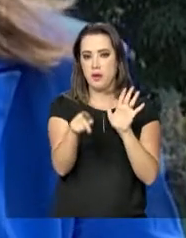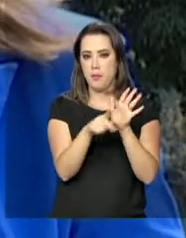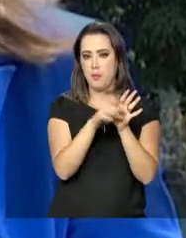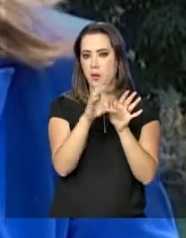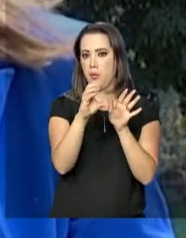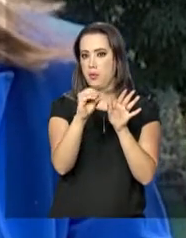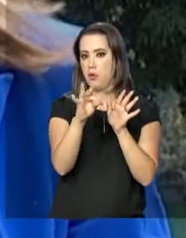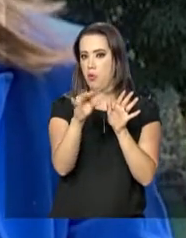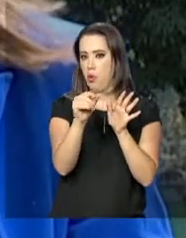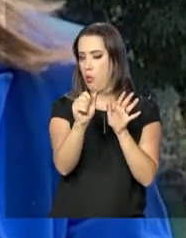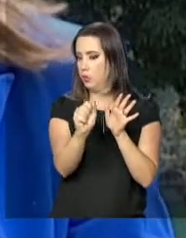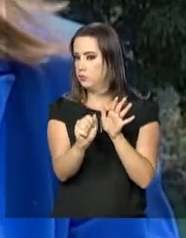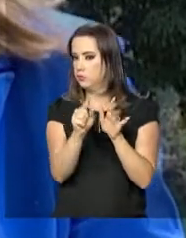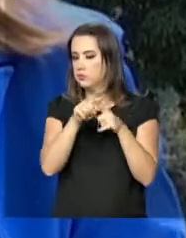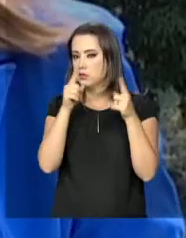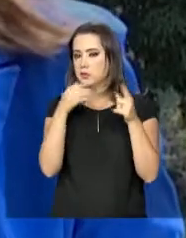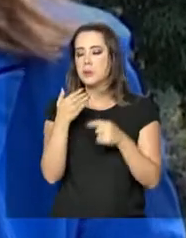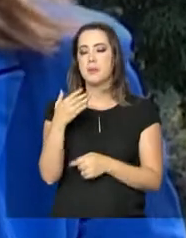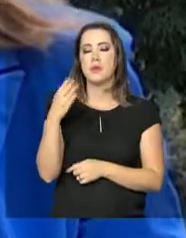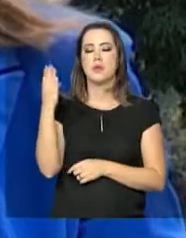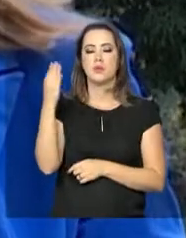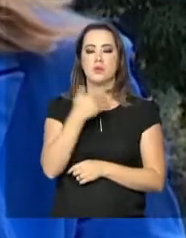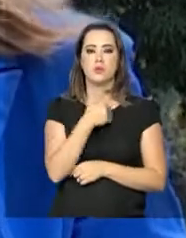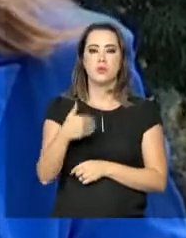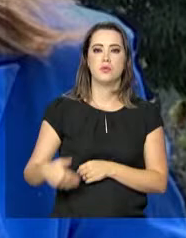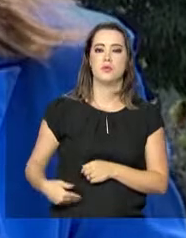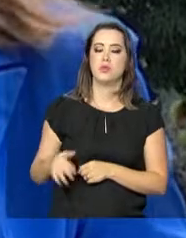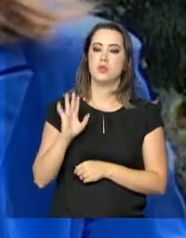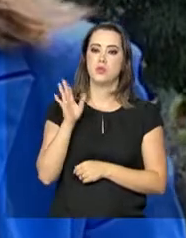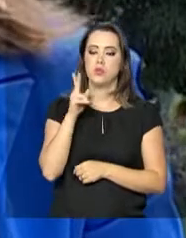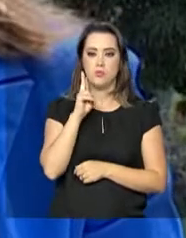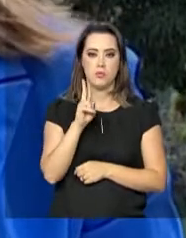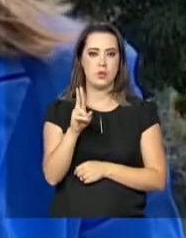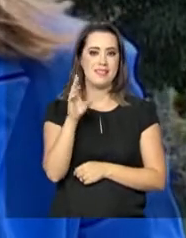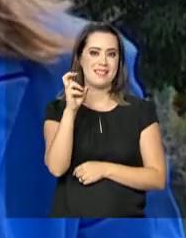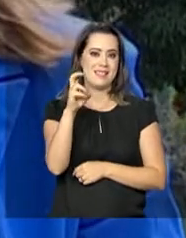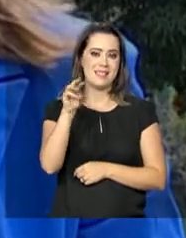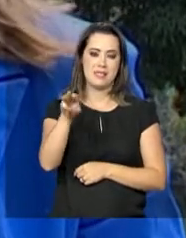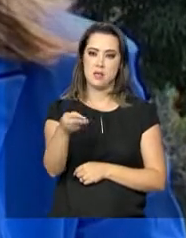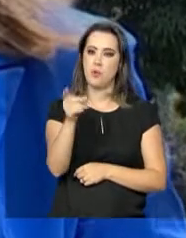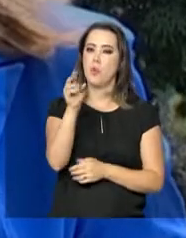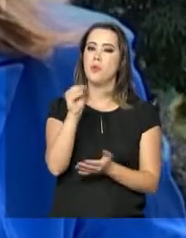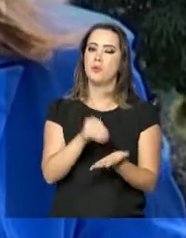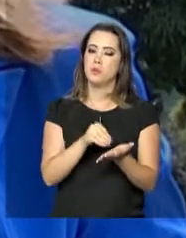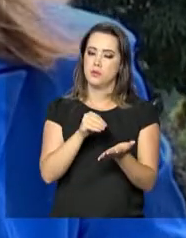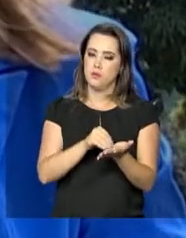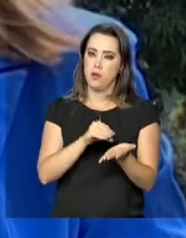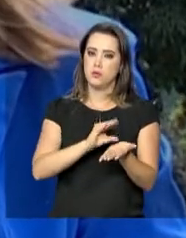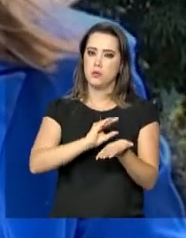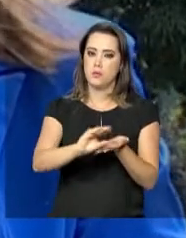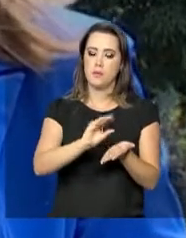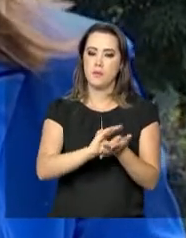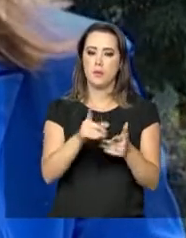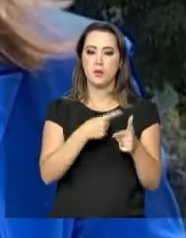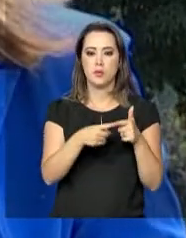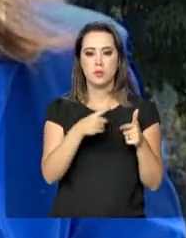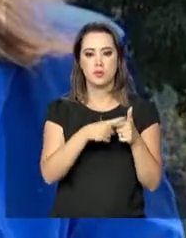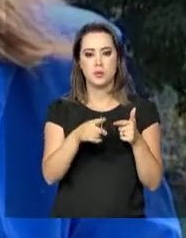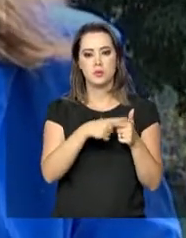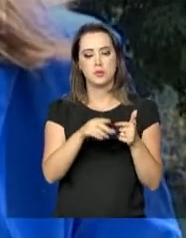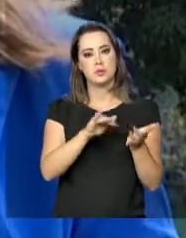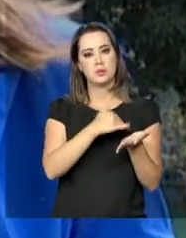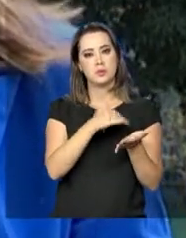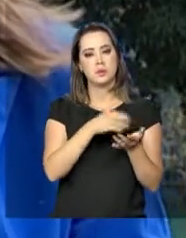contas. Mas, segundo o governo, 5 milhões de pessoas não vão receber os depósitos devido a problemas cadastrais